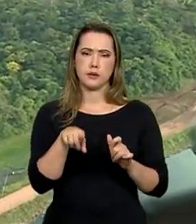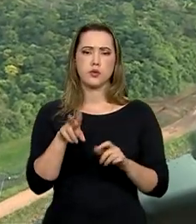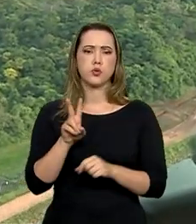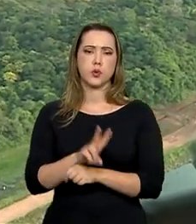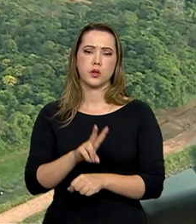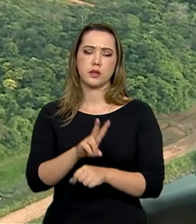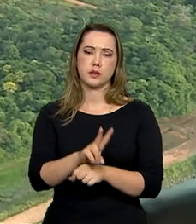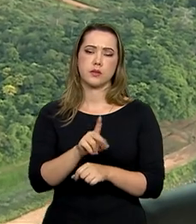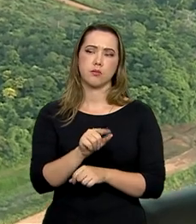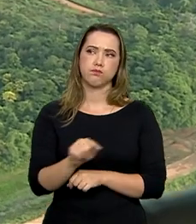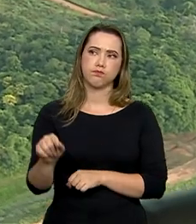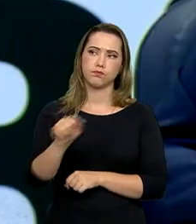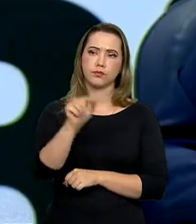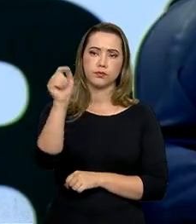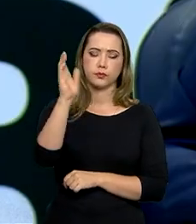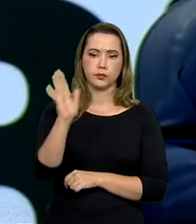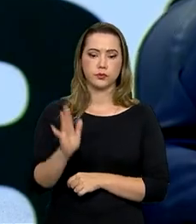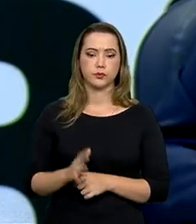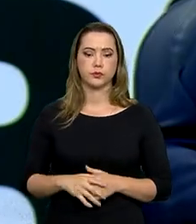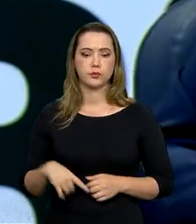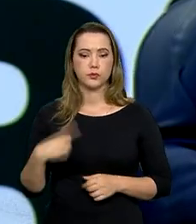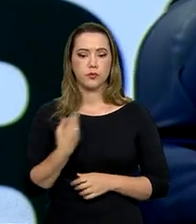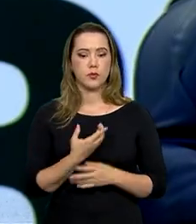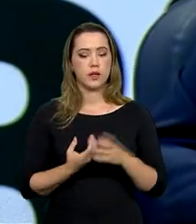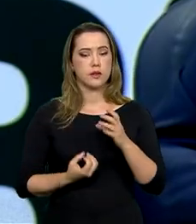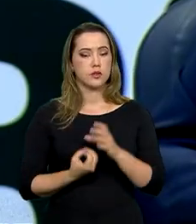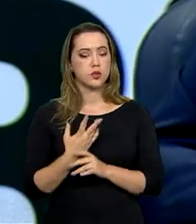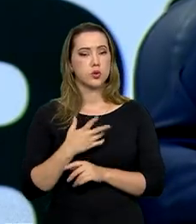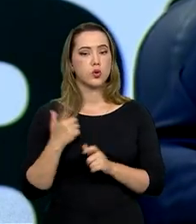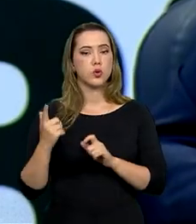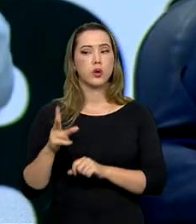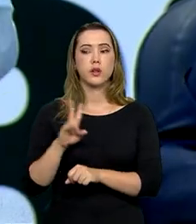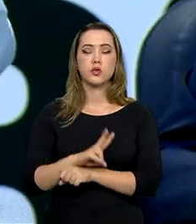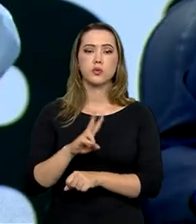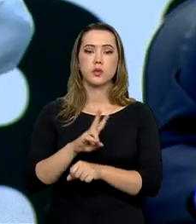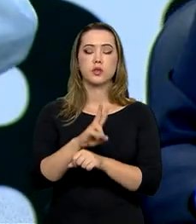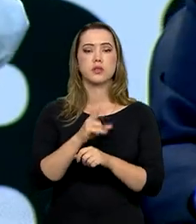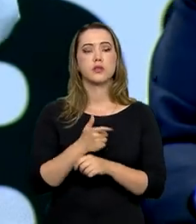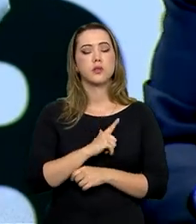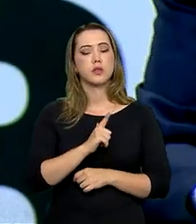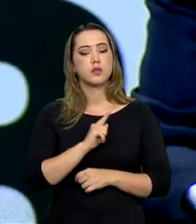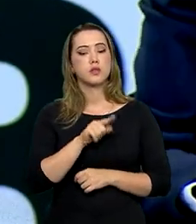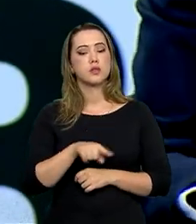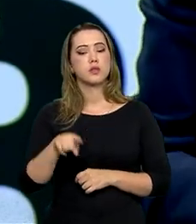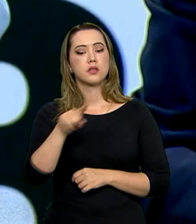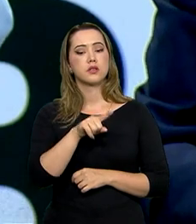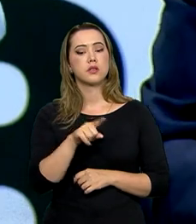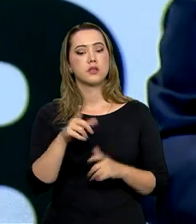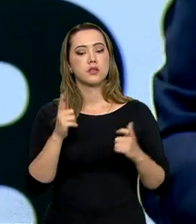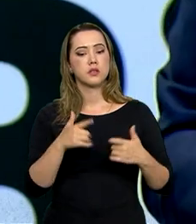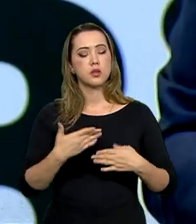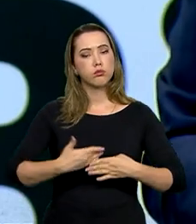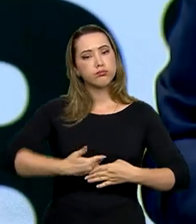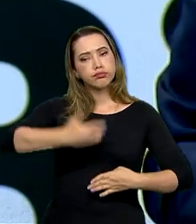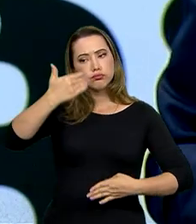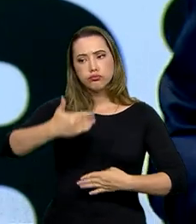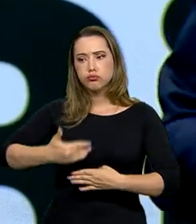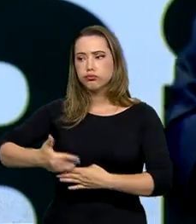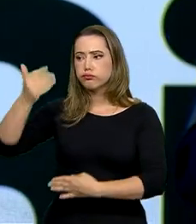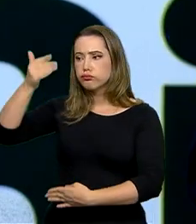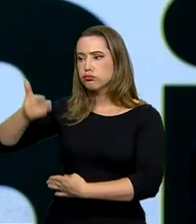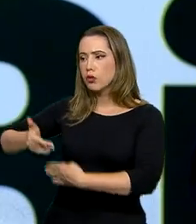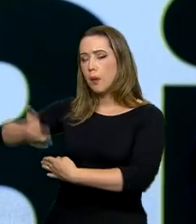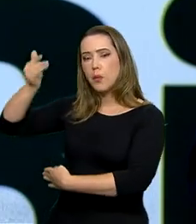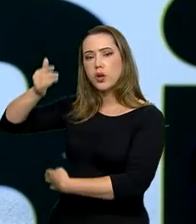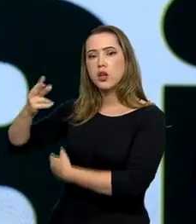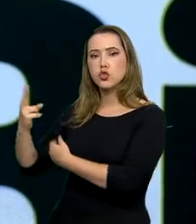espalhadas pelo país. Nós criamos unidades de conservação que se constituem em verdadeiras muralhas de